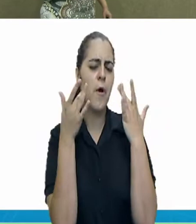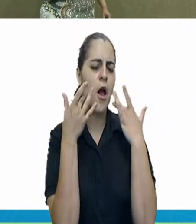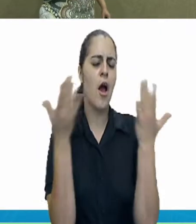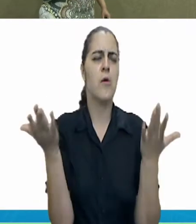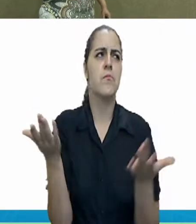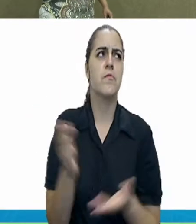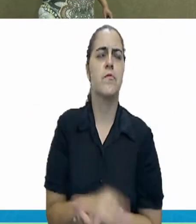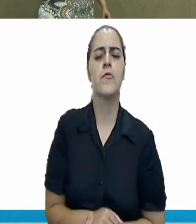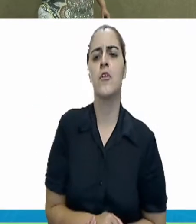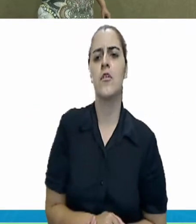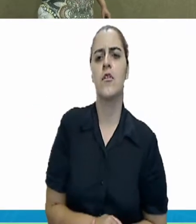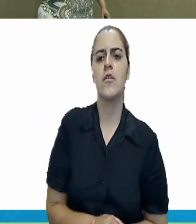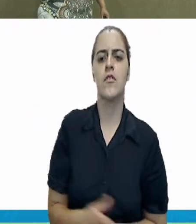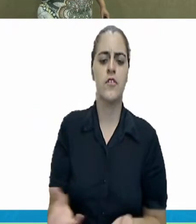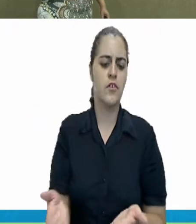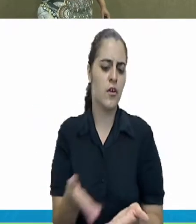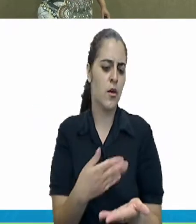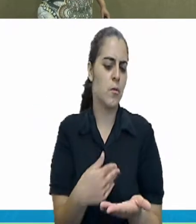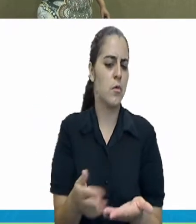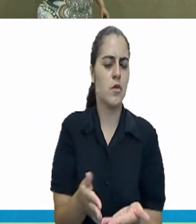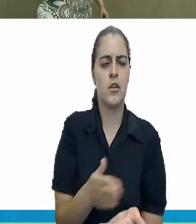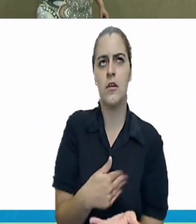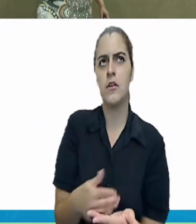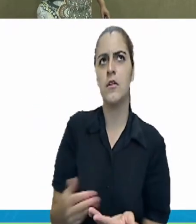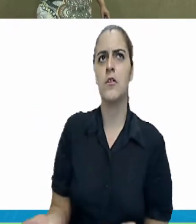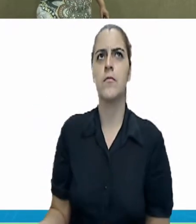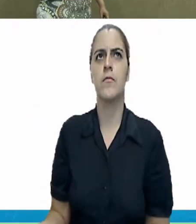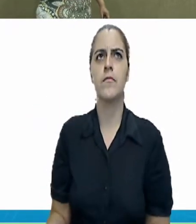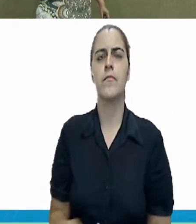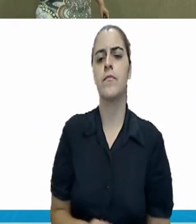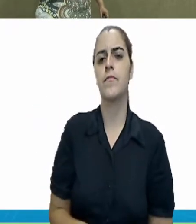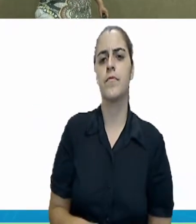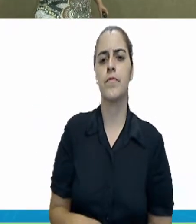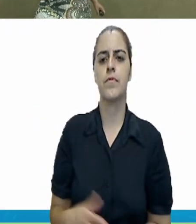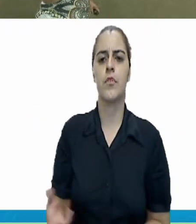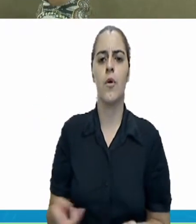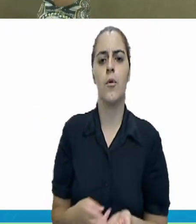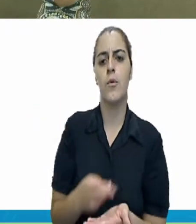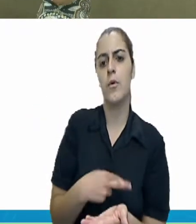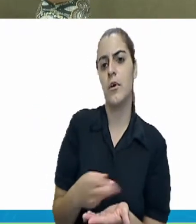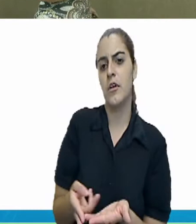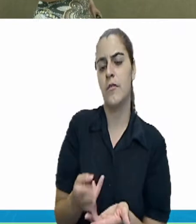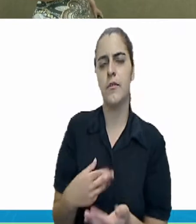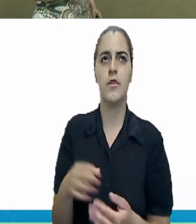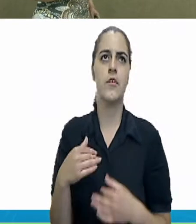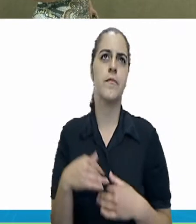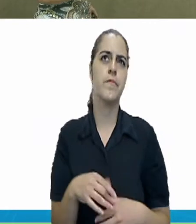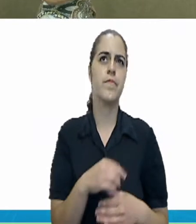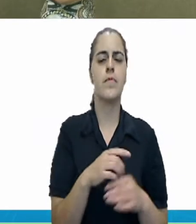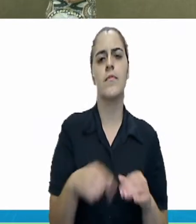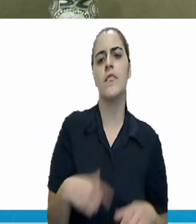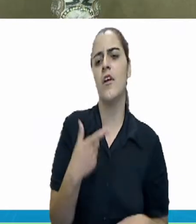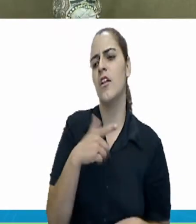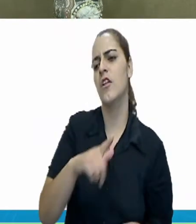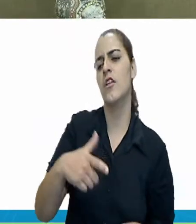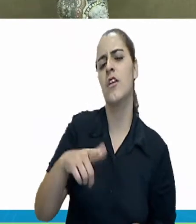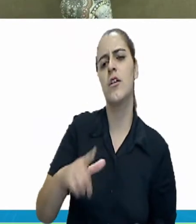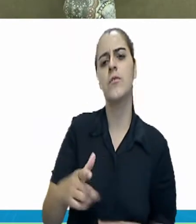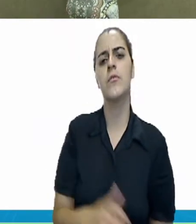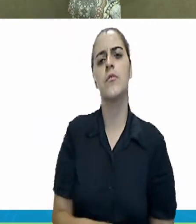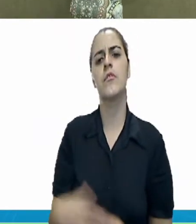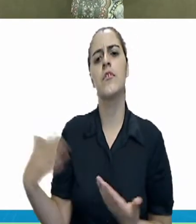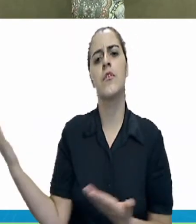teatral, eu tenho que saber disso, se é uma resenha de um livro literário. Eu quero